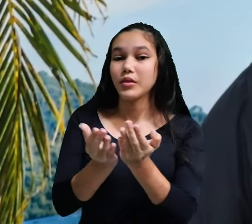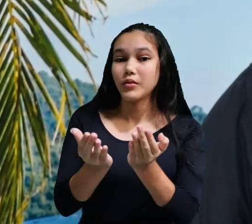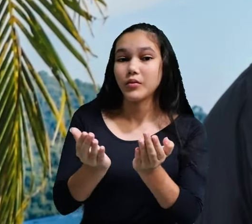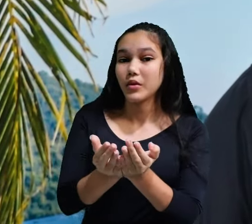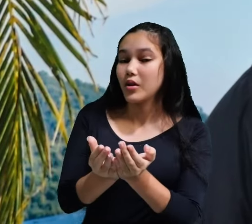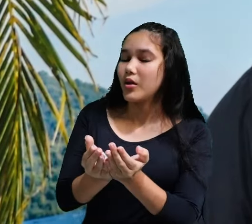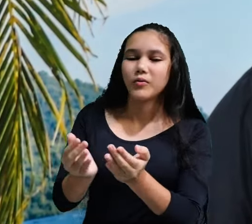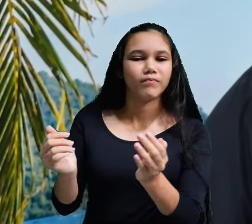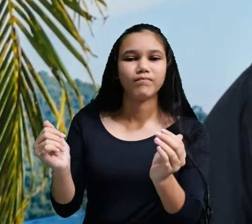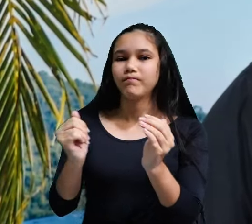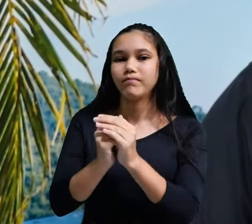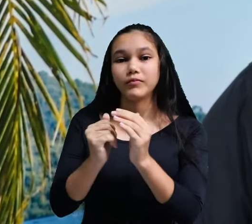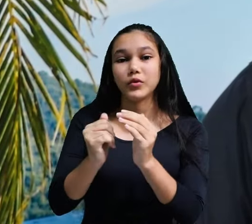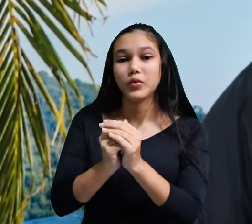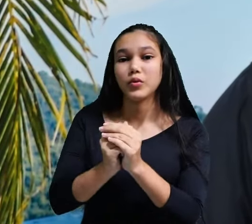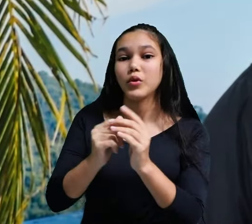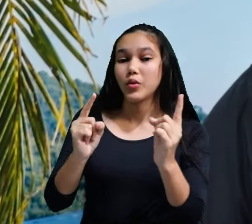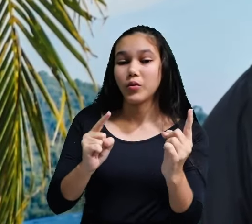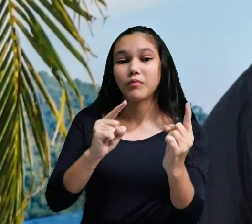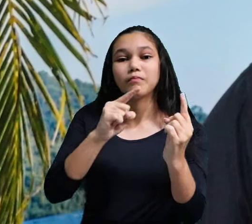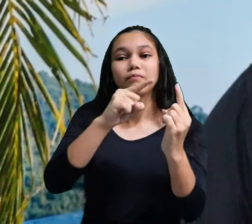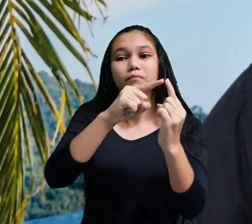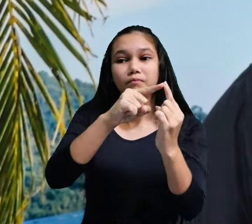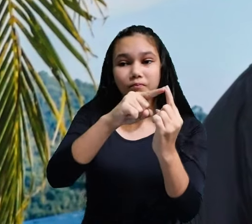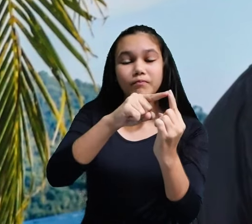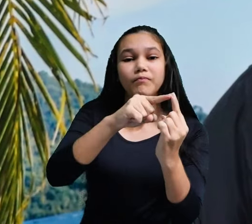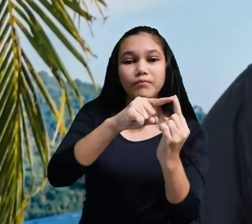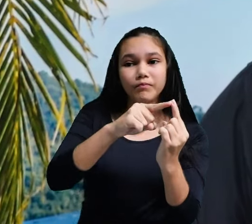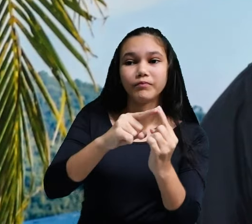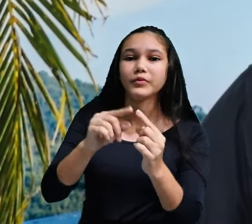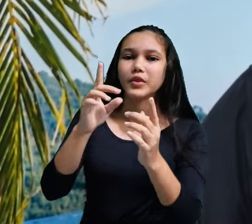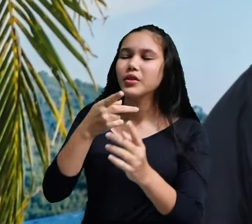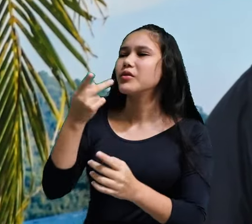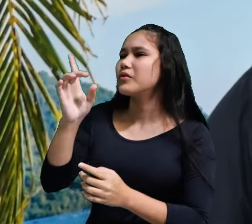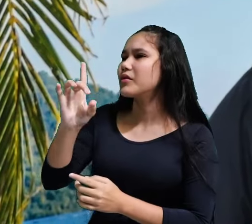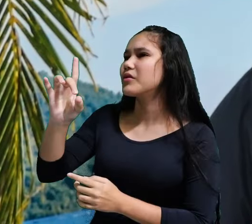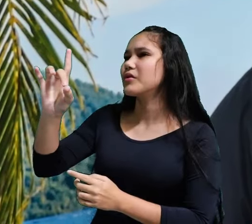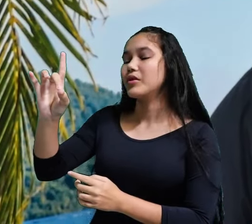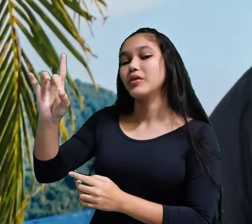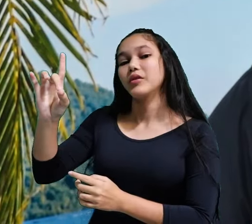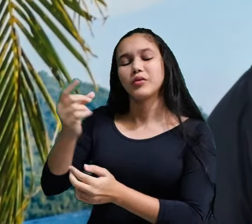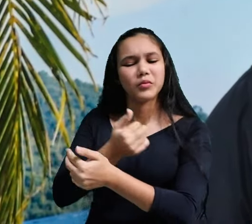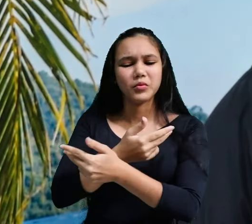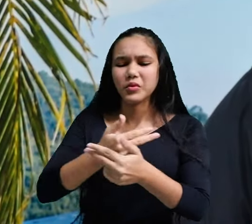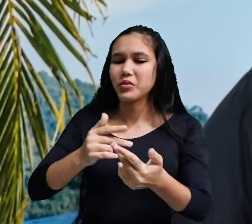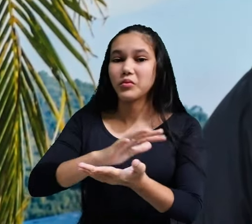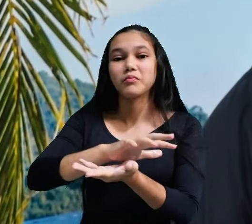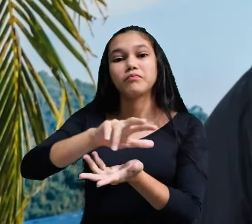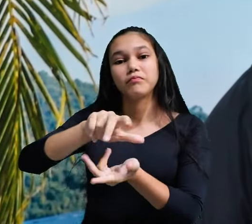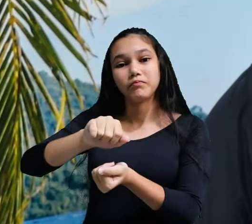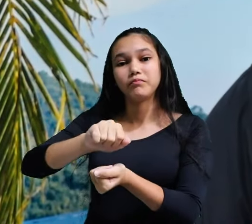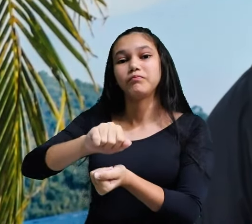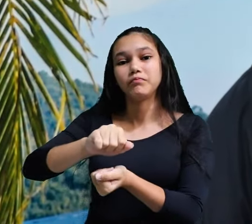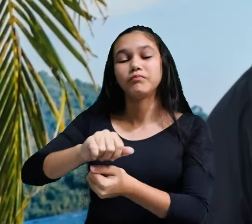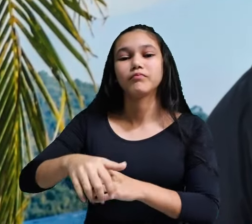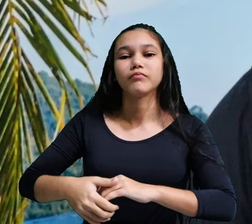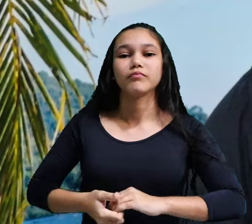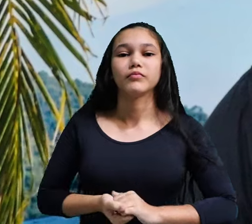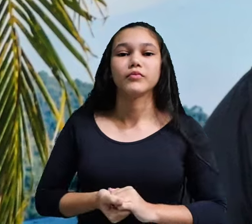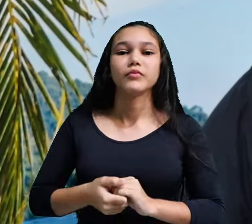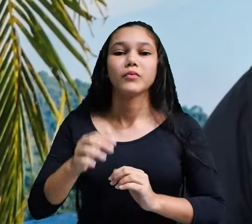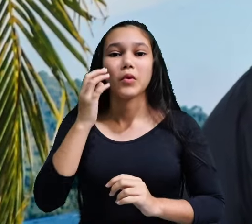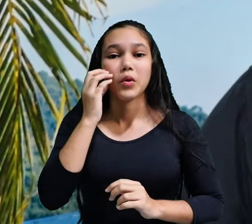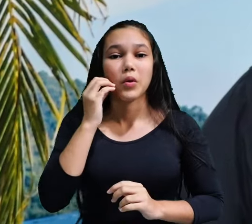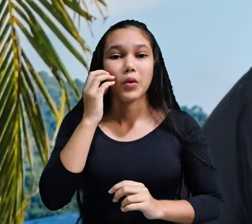não oram com o objetivo de informar a Deus sobre coisas desconhecidas para Ele, ou de